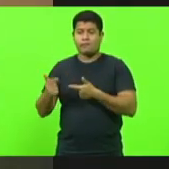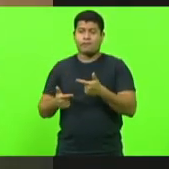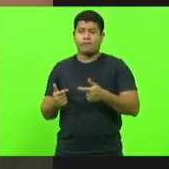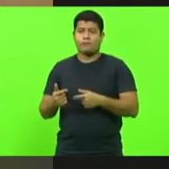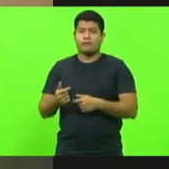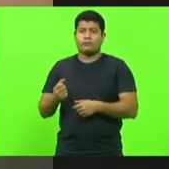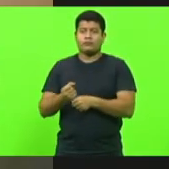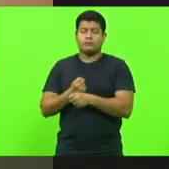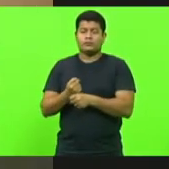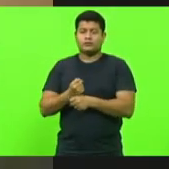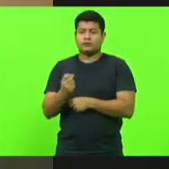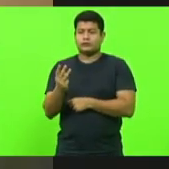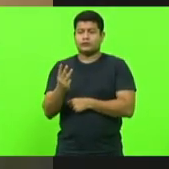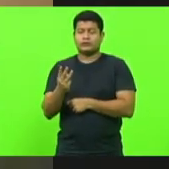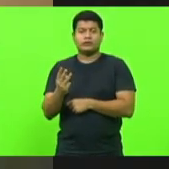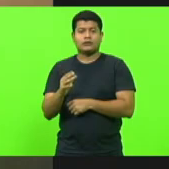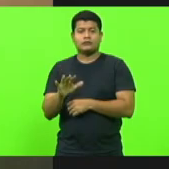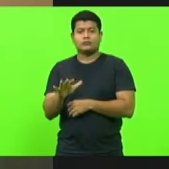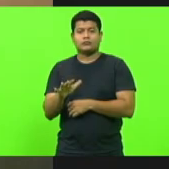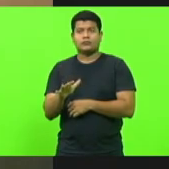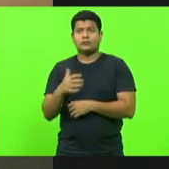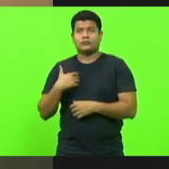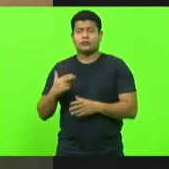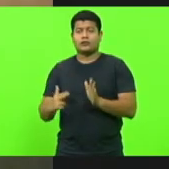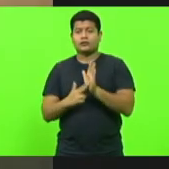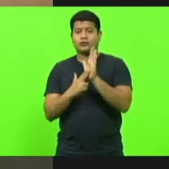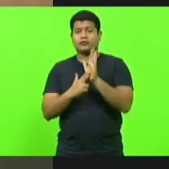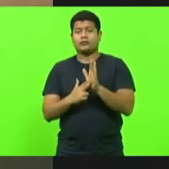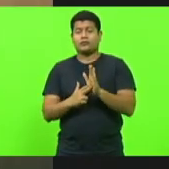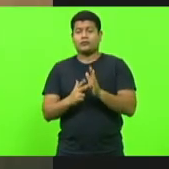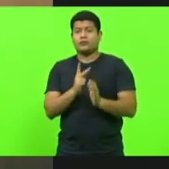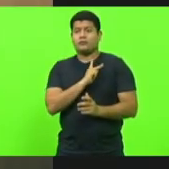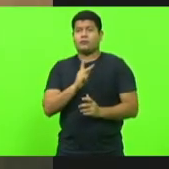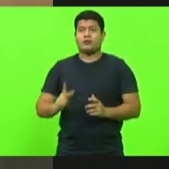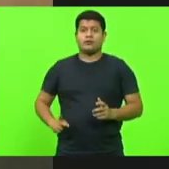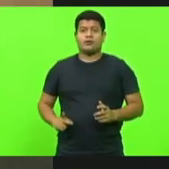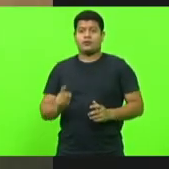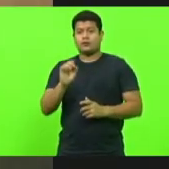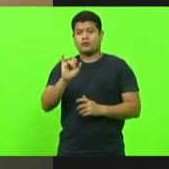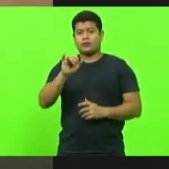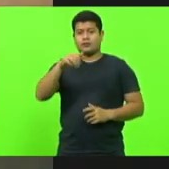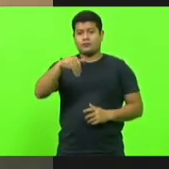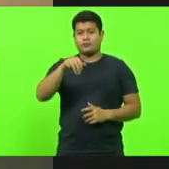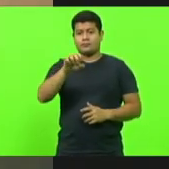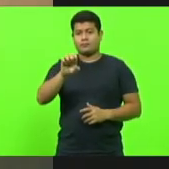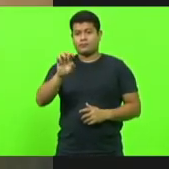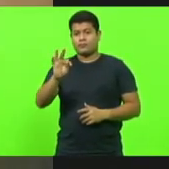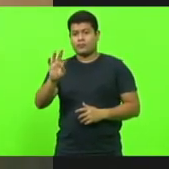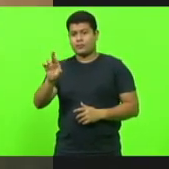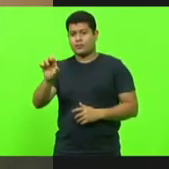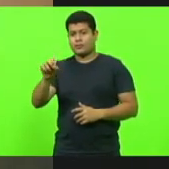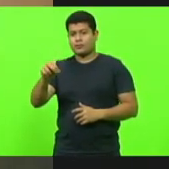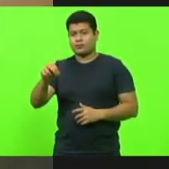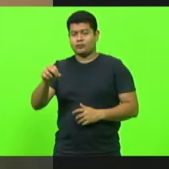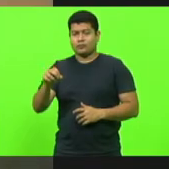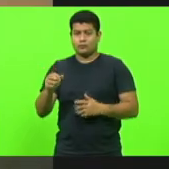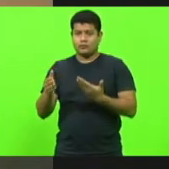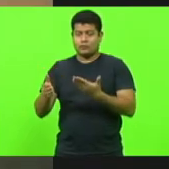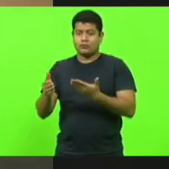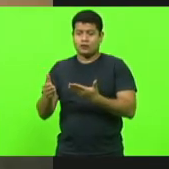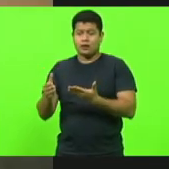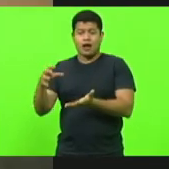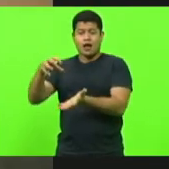três anos quando eu assumi como presidente do Inmetro ali em São José a sede do Inmetro fica ali